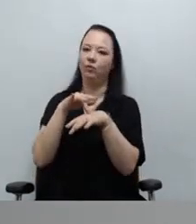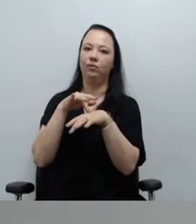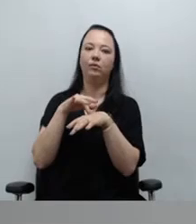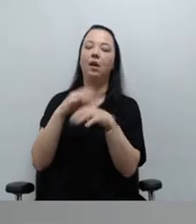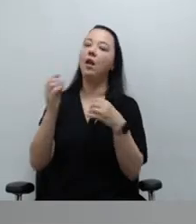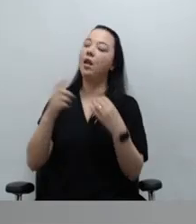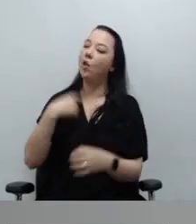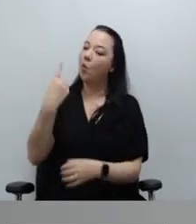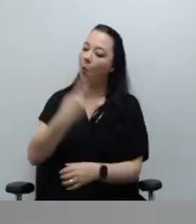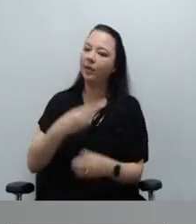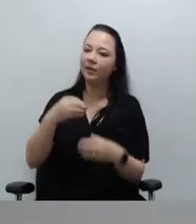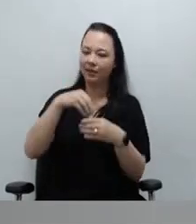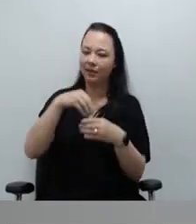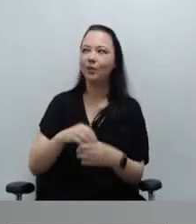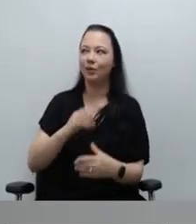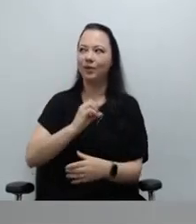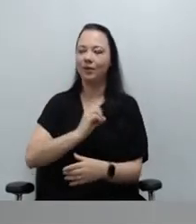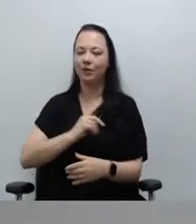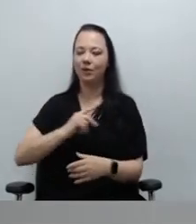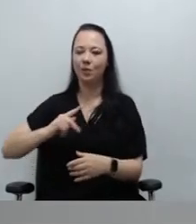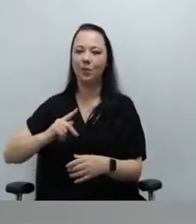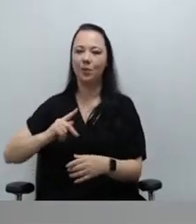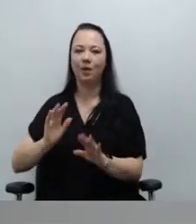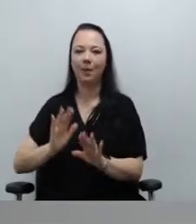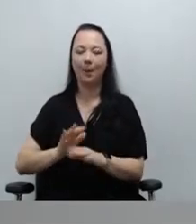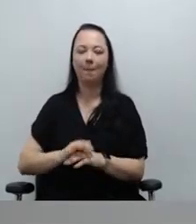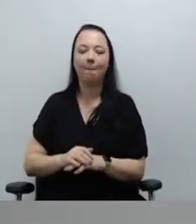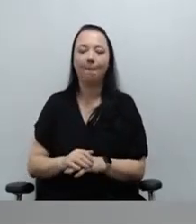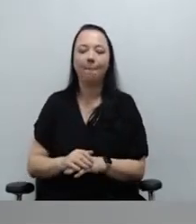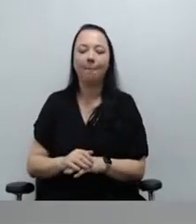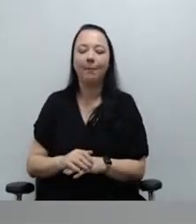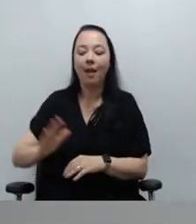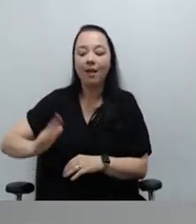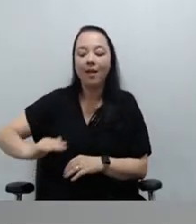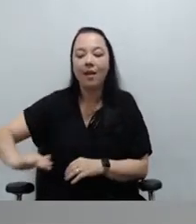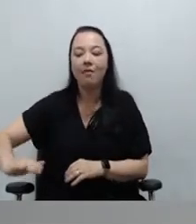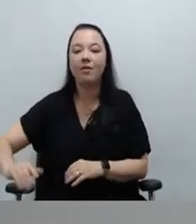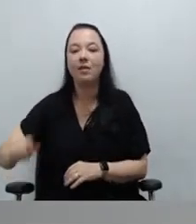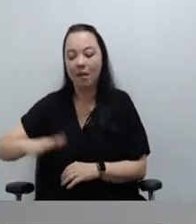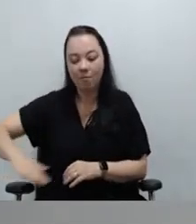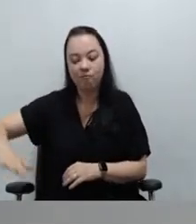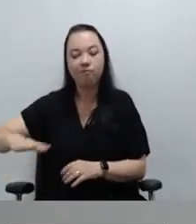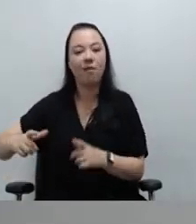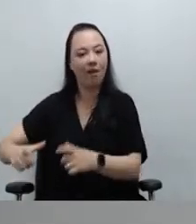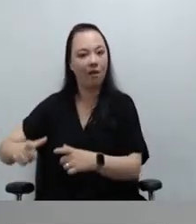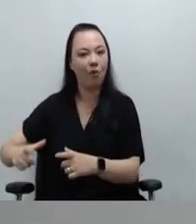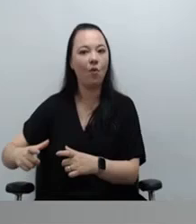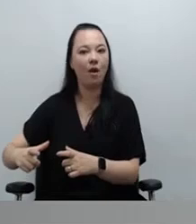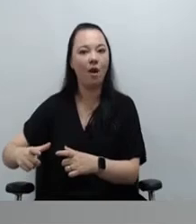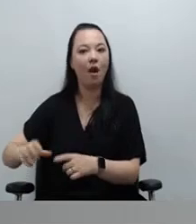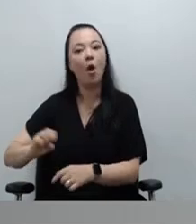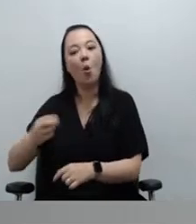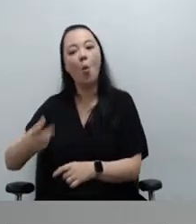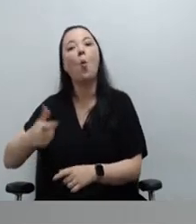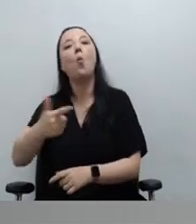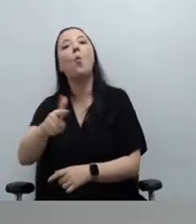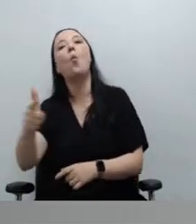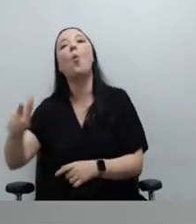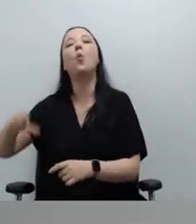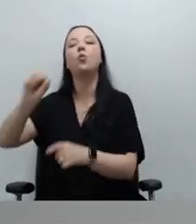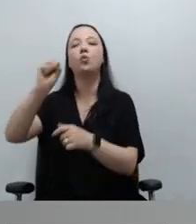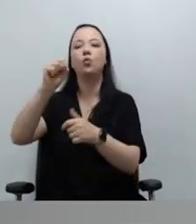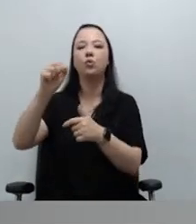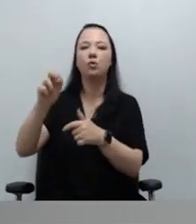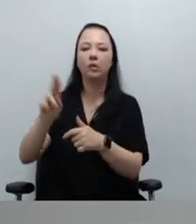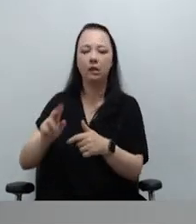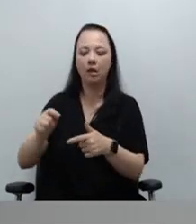Pública que a atuação da infância nesse local e também nos outros como Suzano e